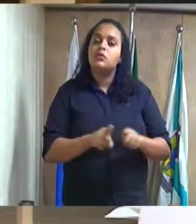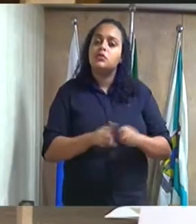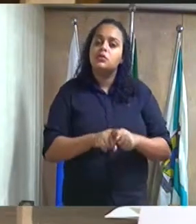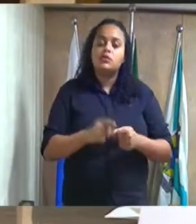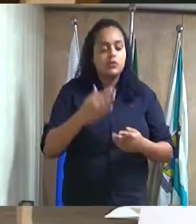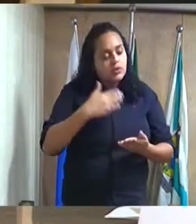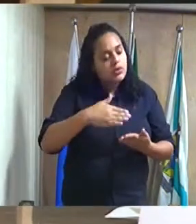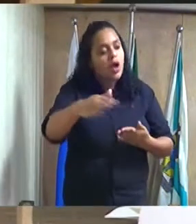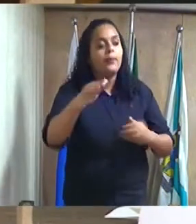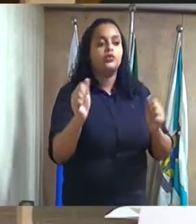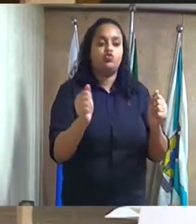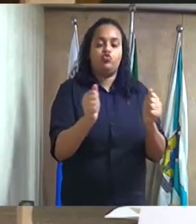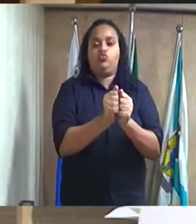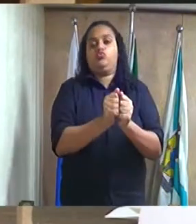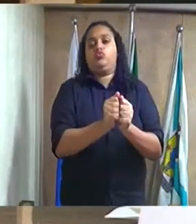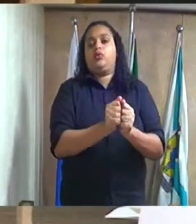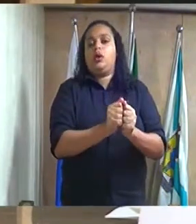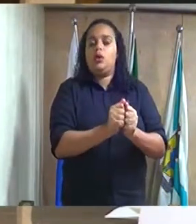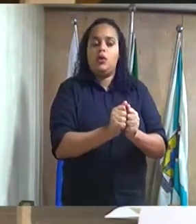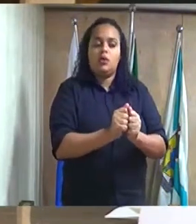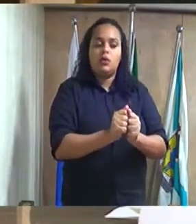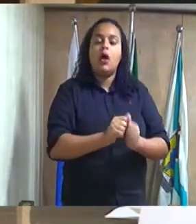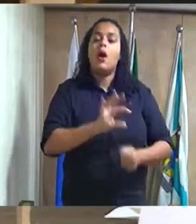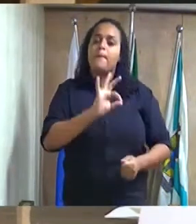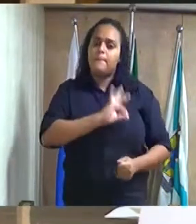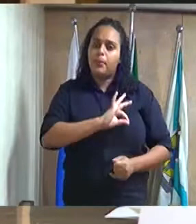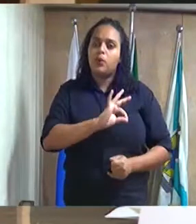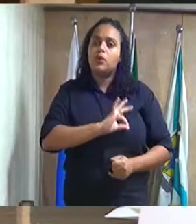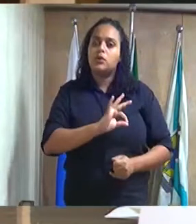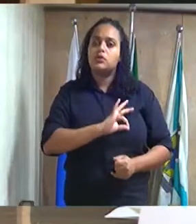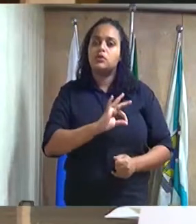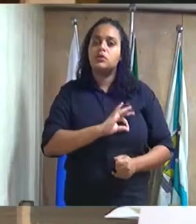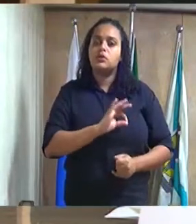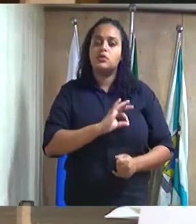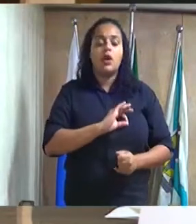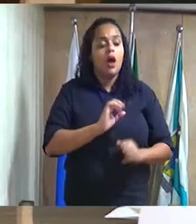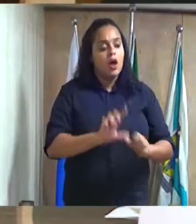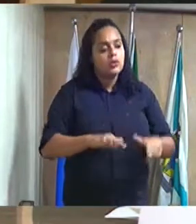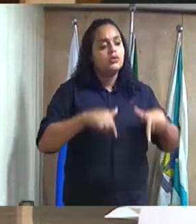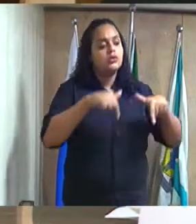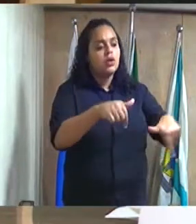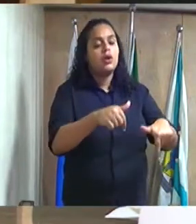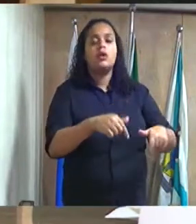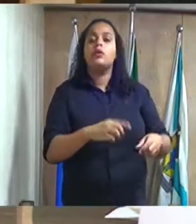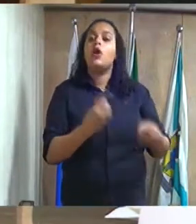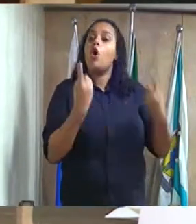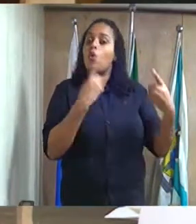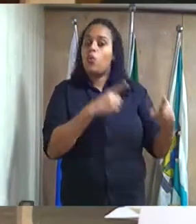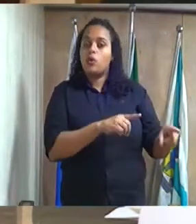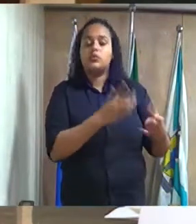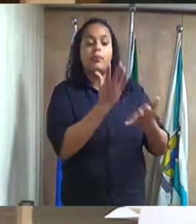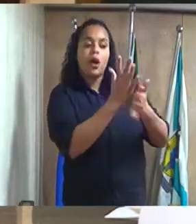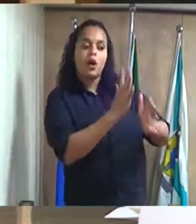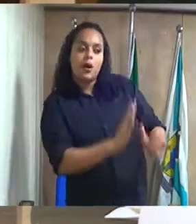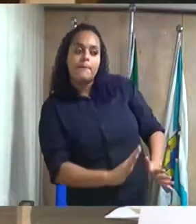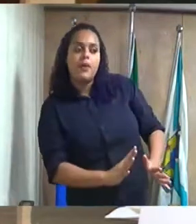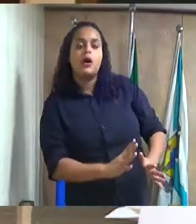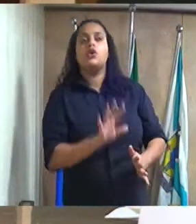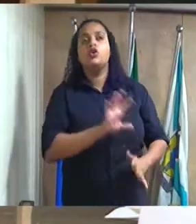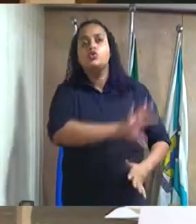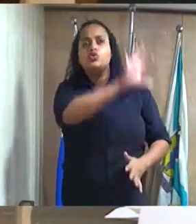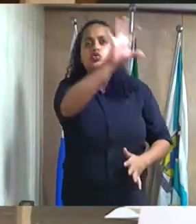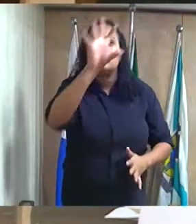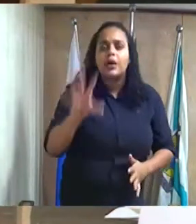carreira na corporação e ainda pela incansável atuação voltada ao combate à criminalidade no estado do Rio de